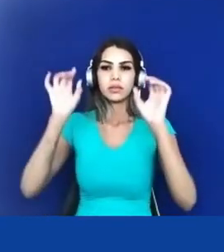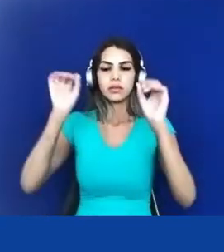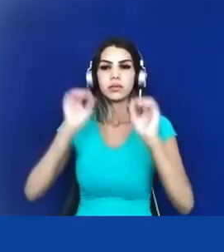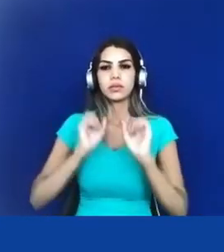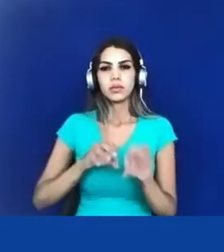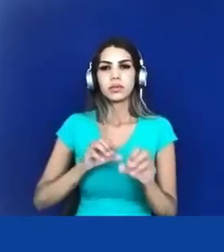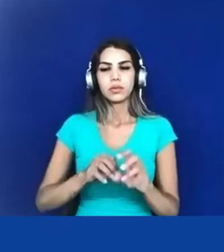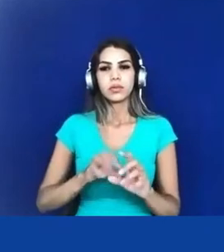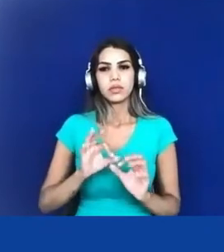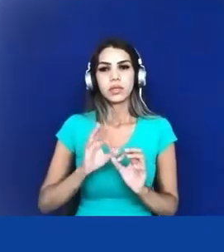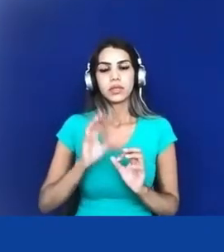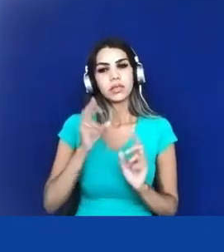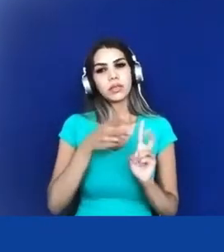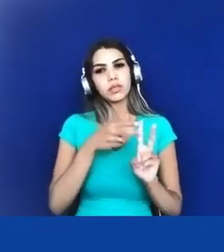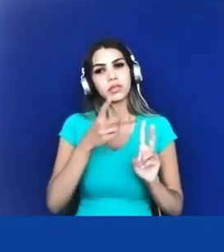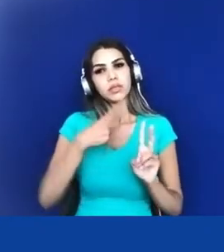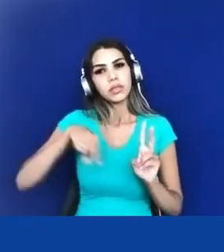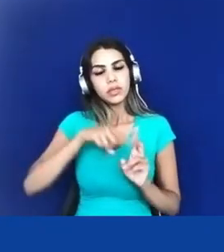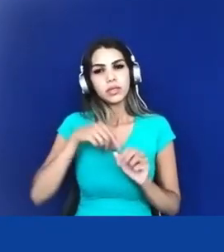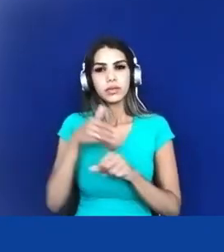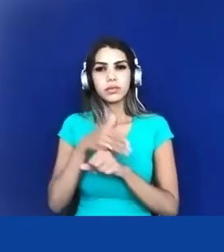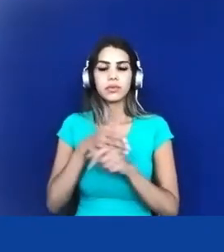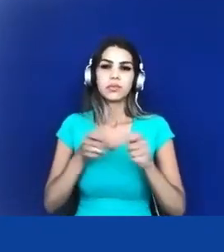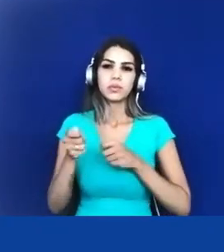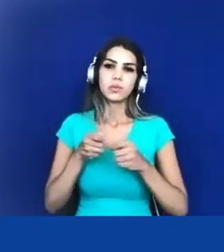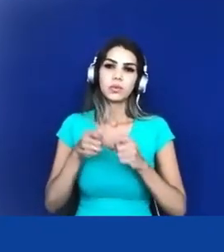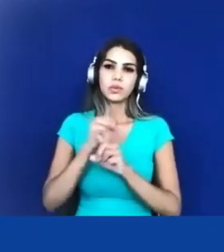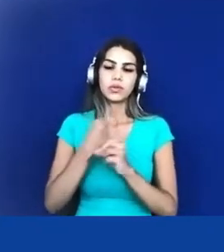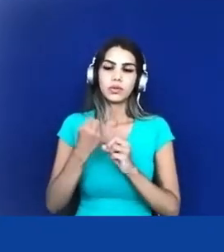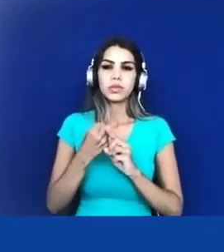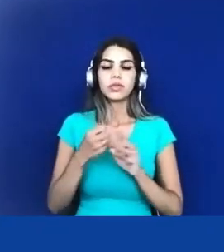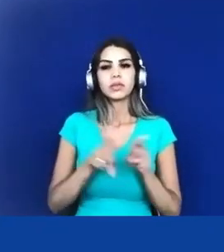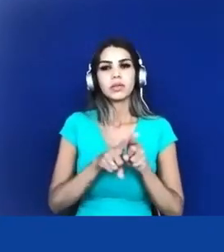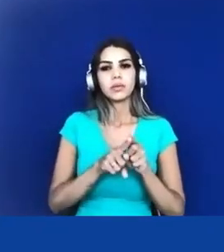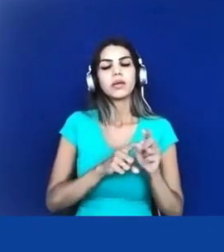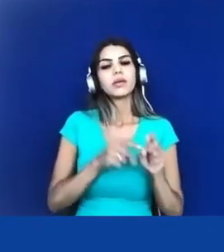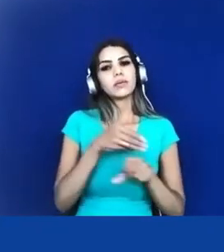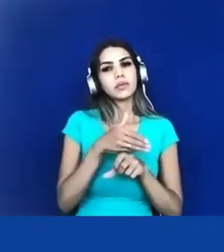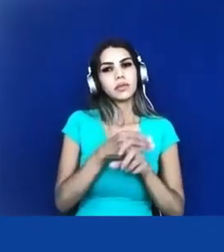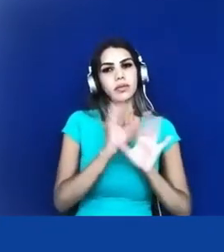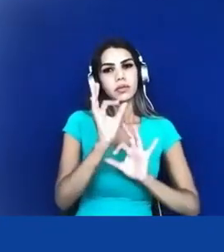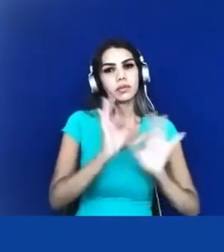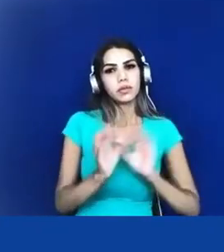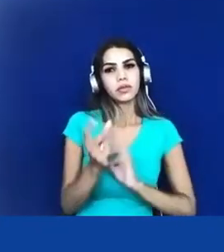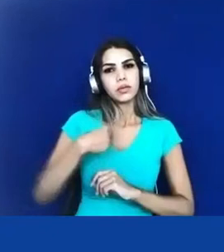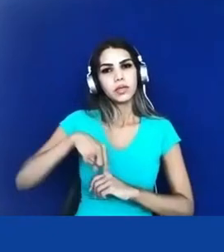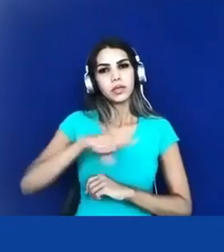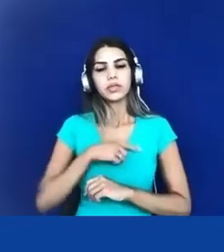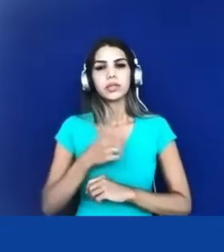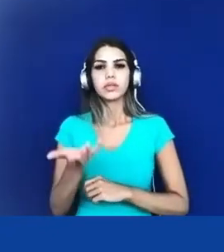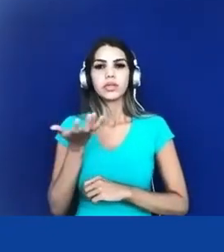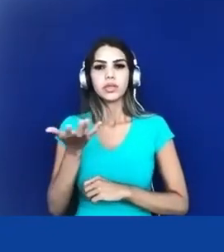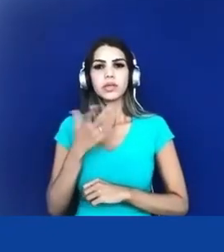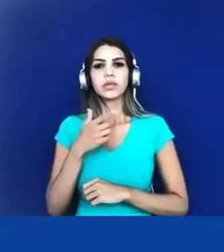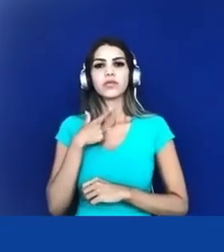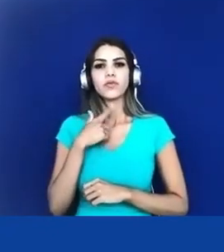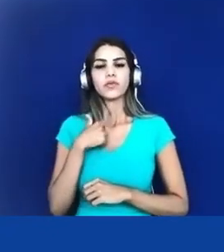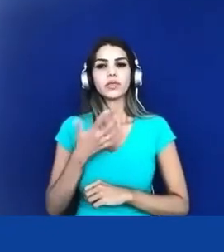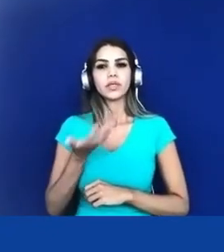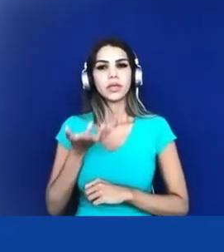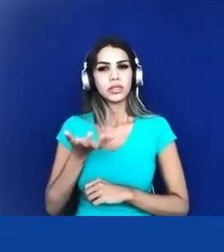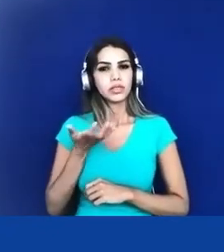controle social participar do planejamento a gente quer e gostaria desde sempre desde as nossas